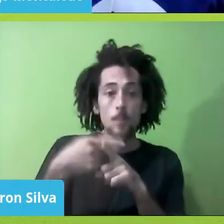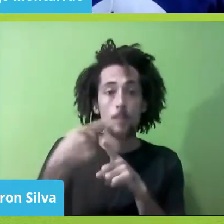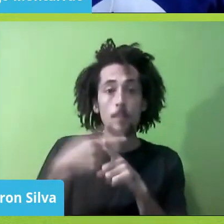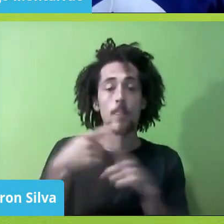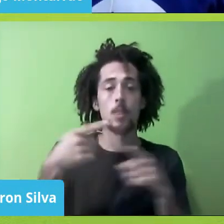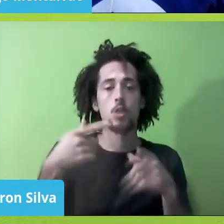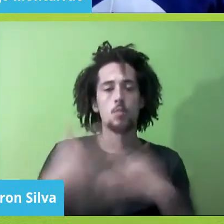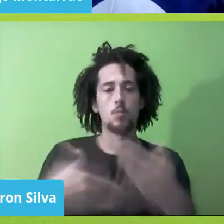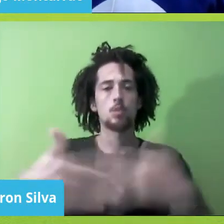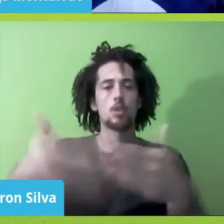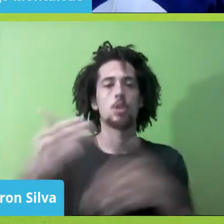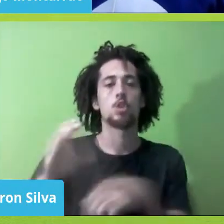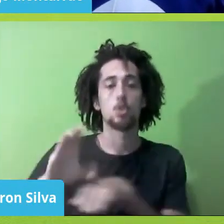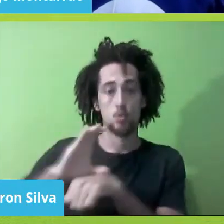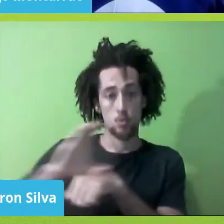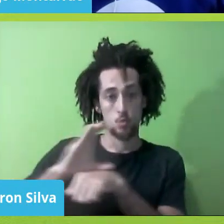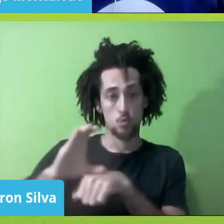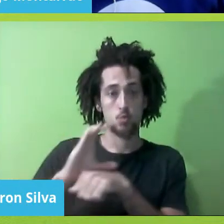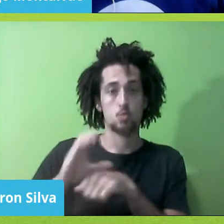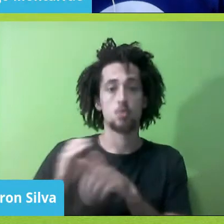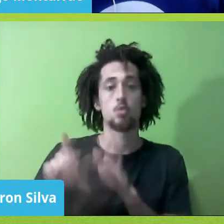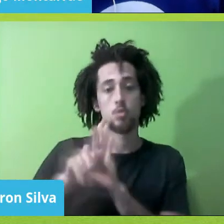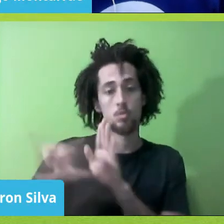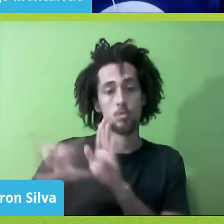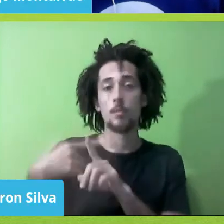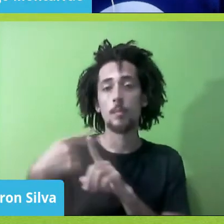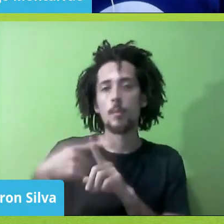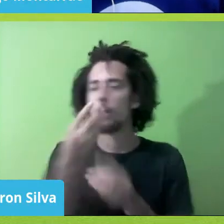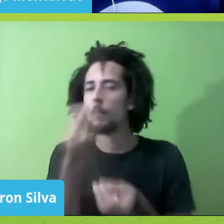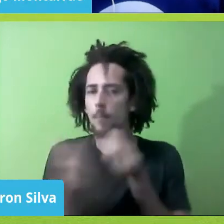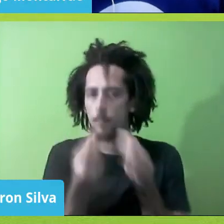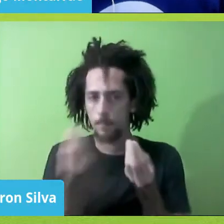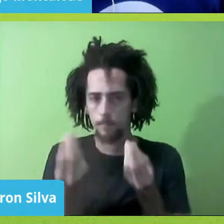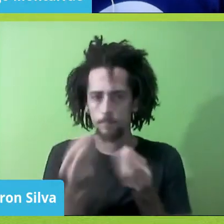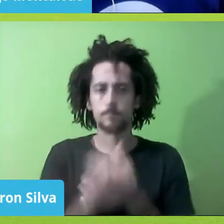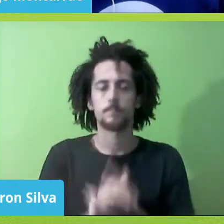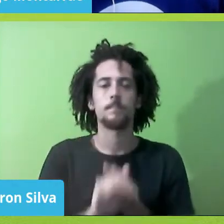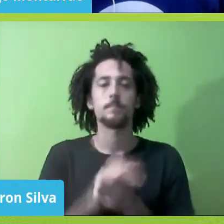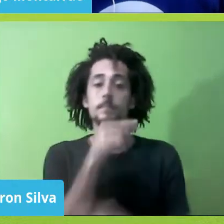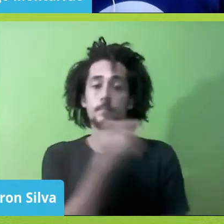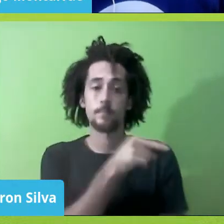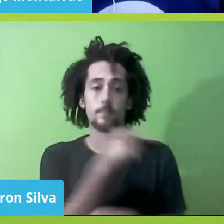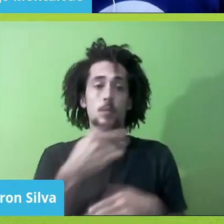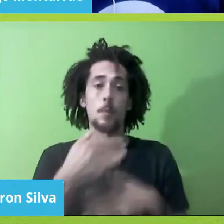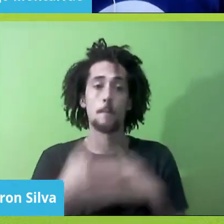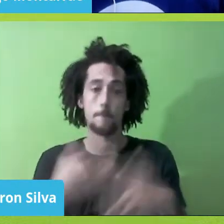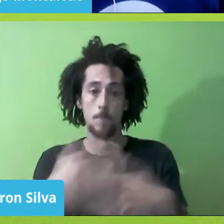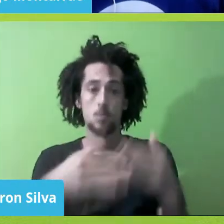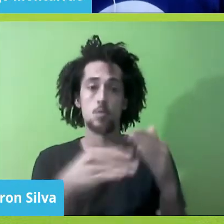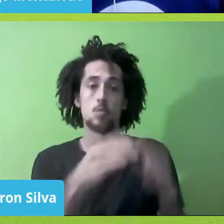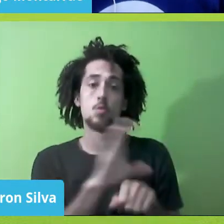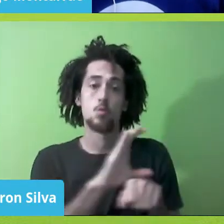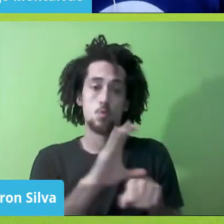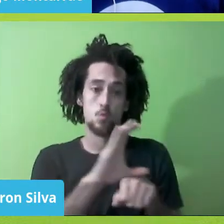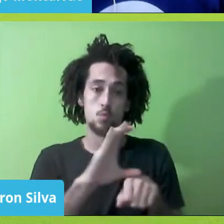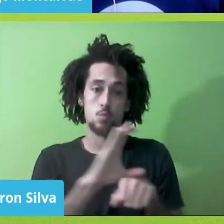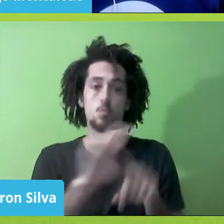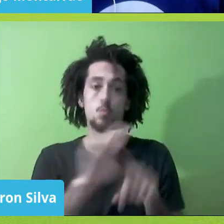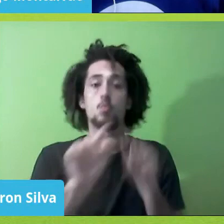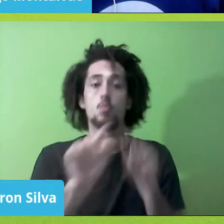ele é de natureza até performática, né, o processo constituinte, ele estava se desenvolvendo de uma maneira